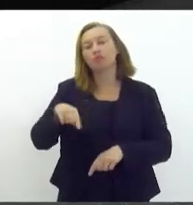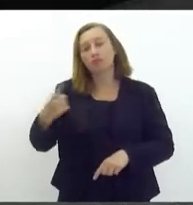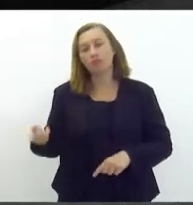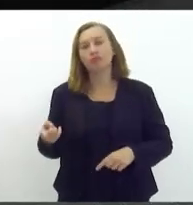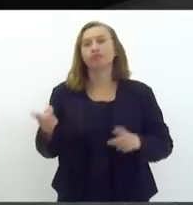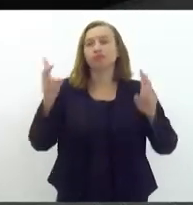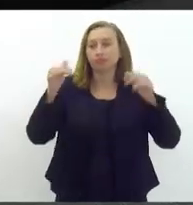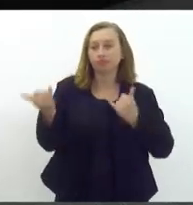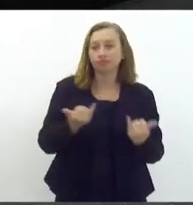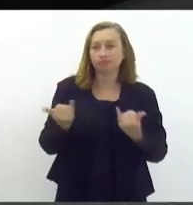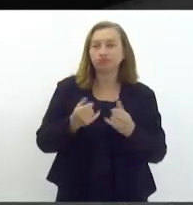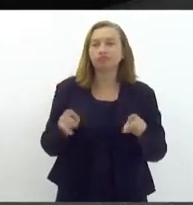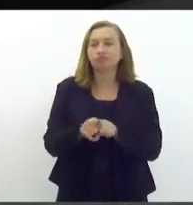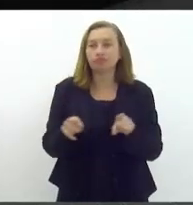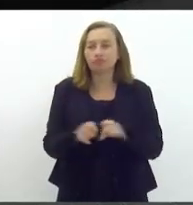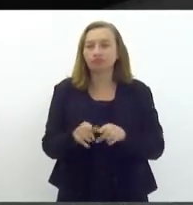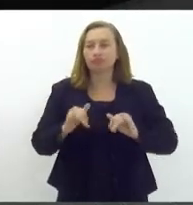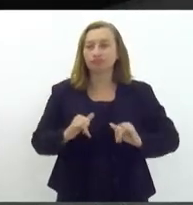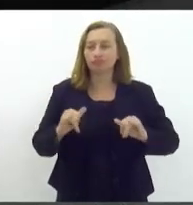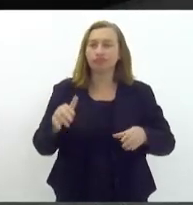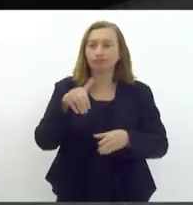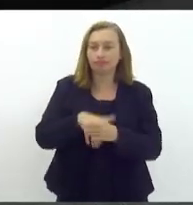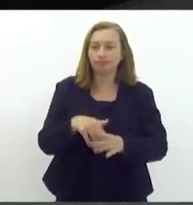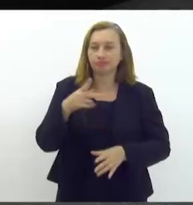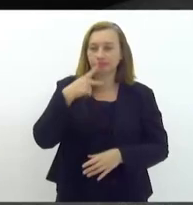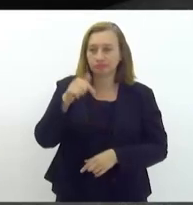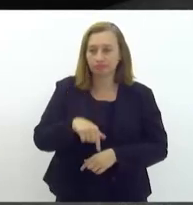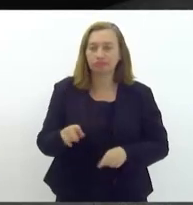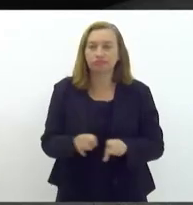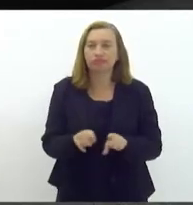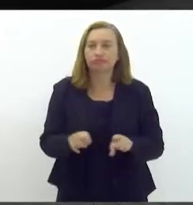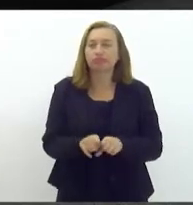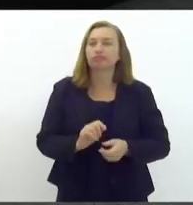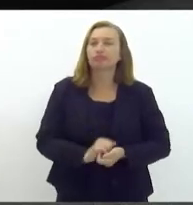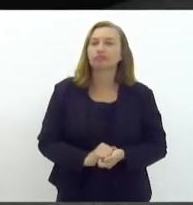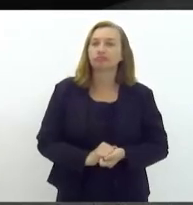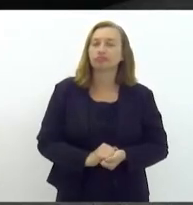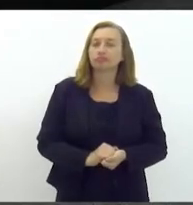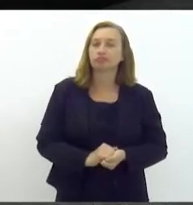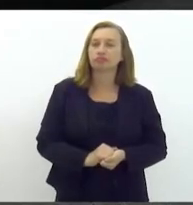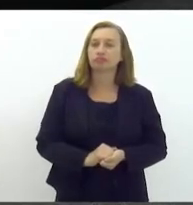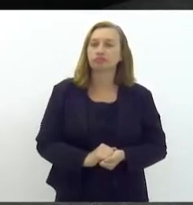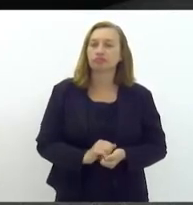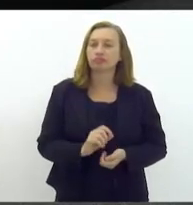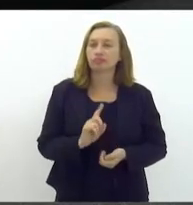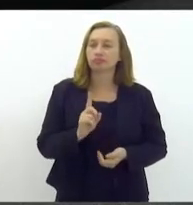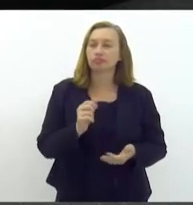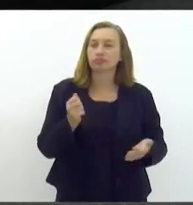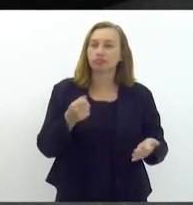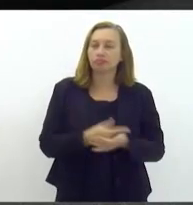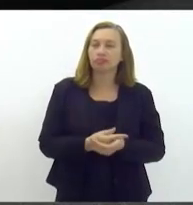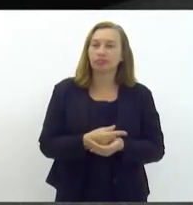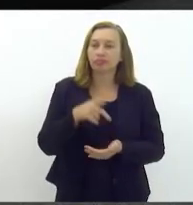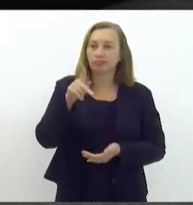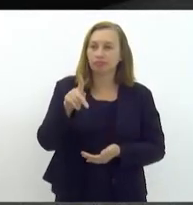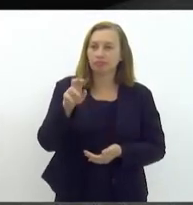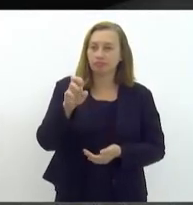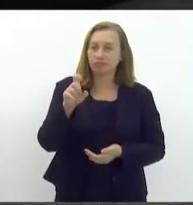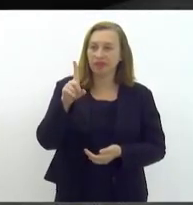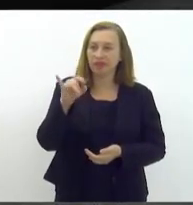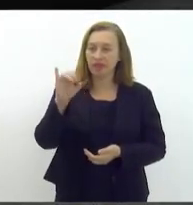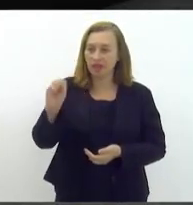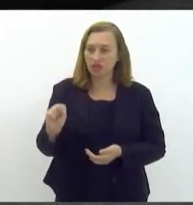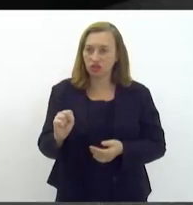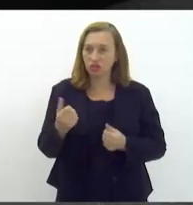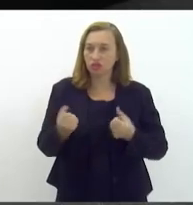é uma outra declaração de voto que eu gostaria de colocar aqui também é da isenção do pagamento de tarifas de pedágio para os veículos